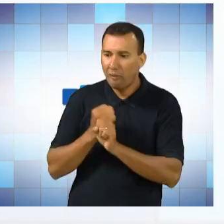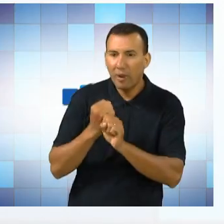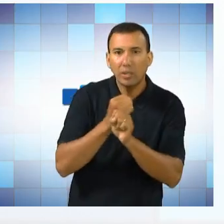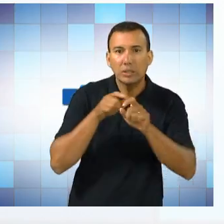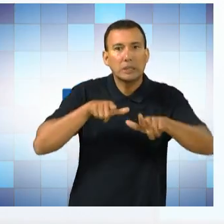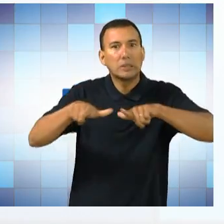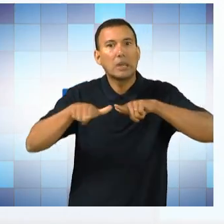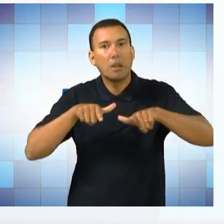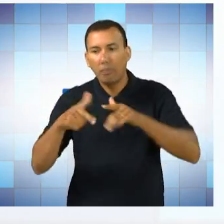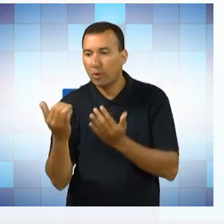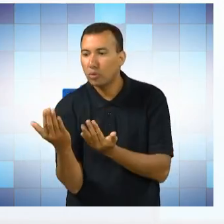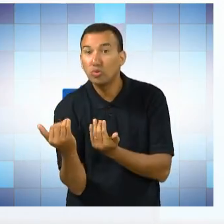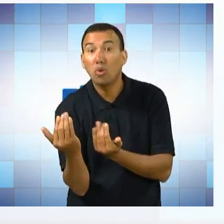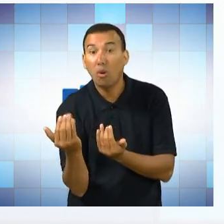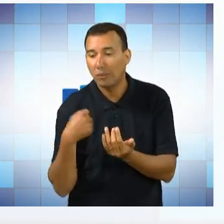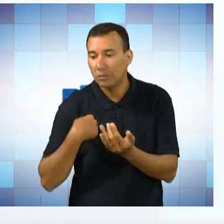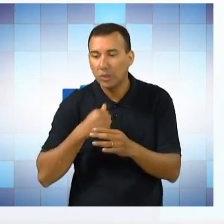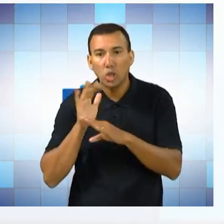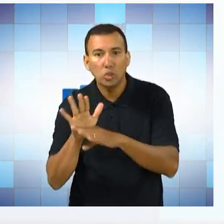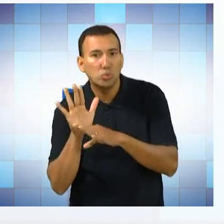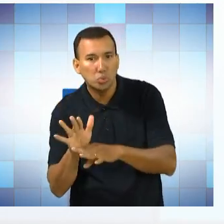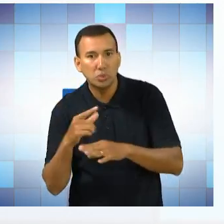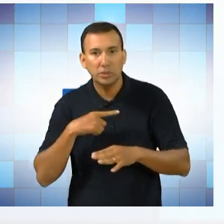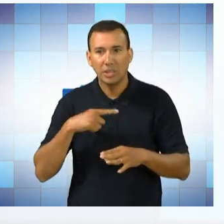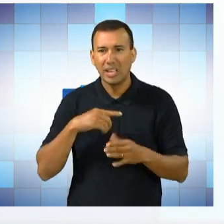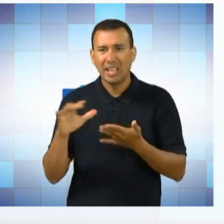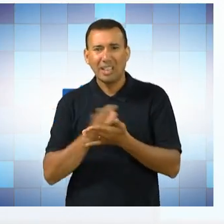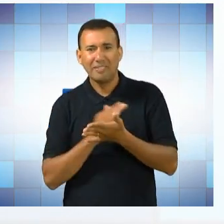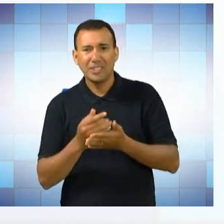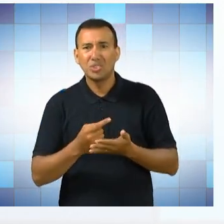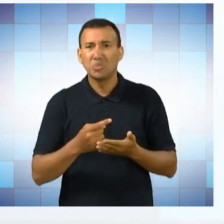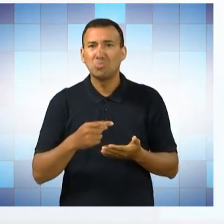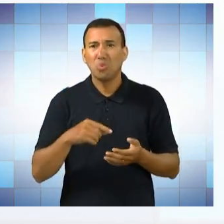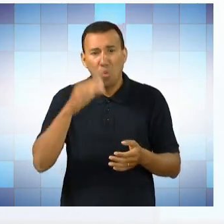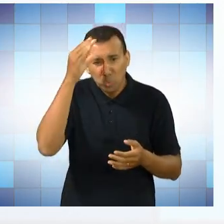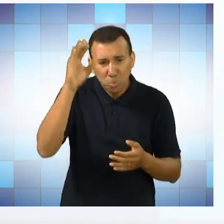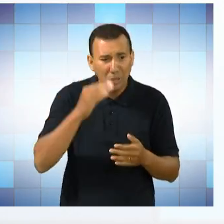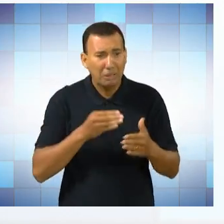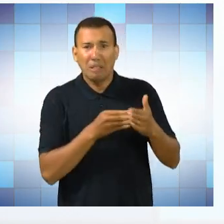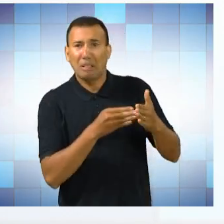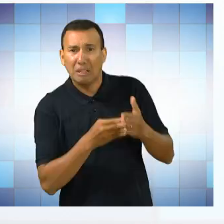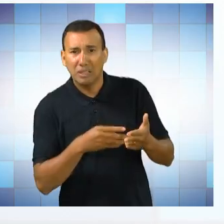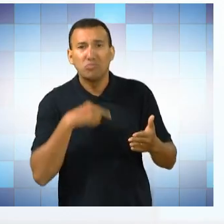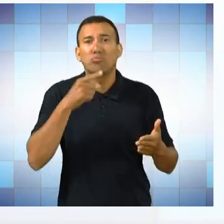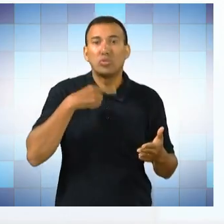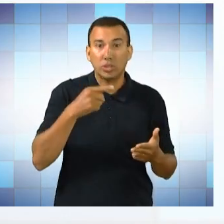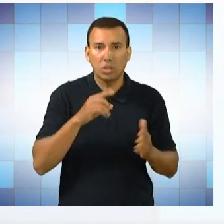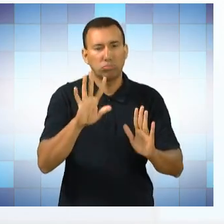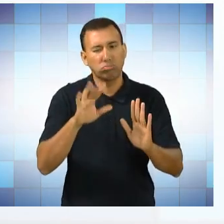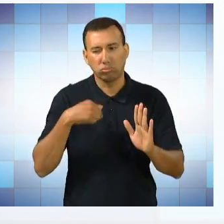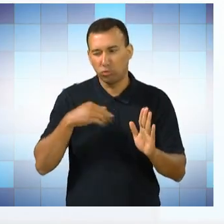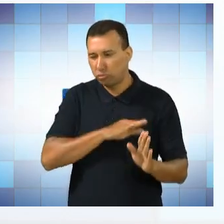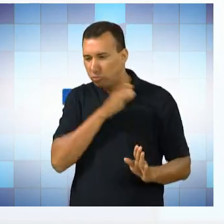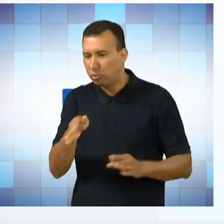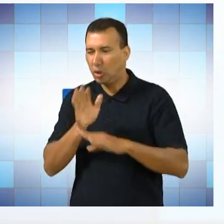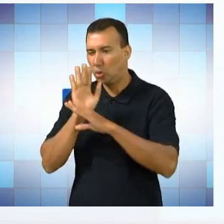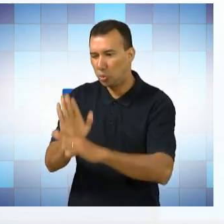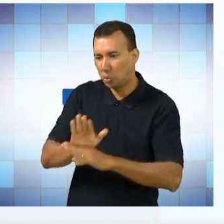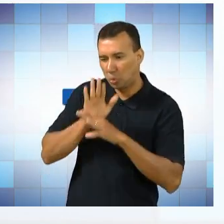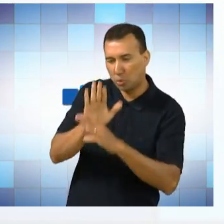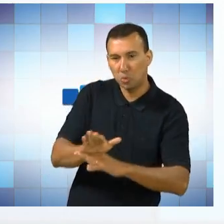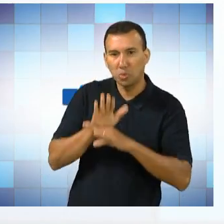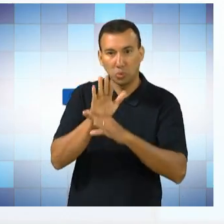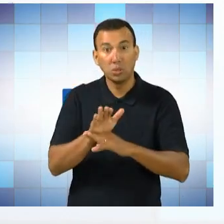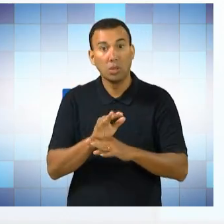trabalho com jovem, com adolescente que também não tinha acesso à cultura, como infelizmente até hoje tem muitas pessoas que não têm